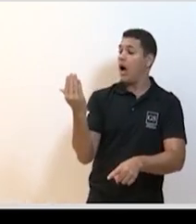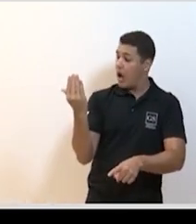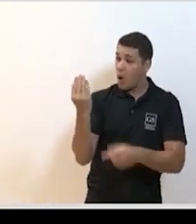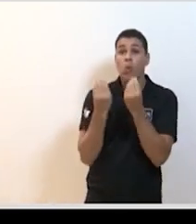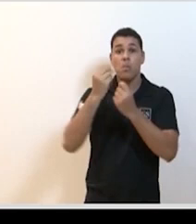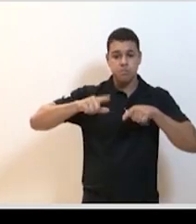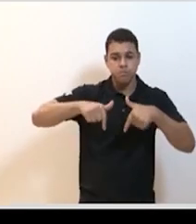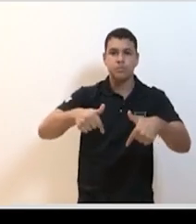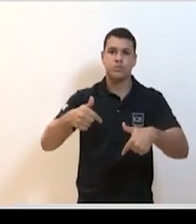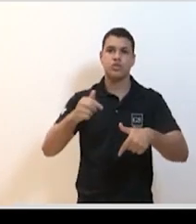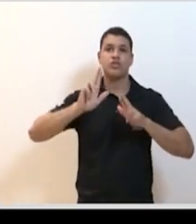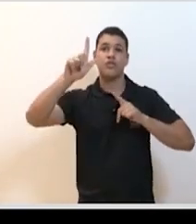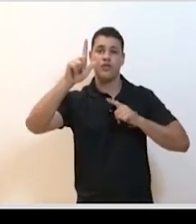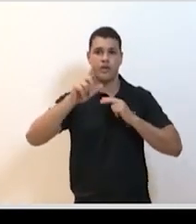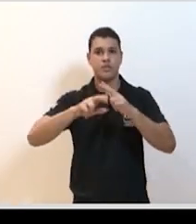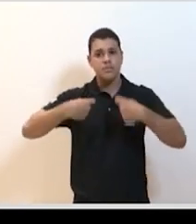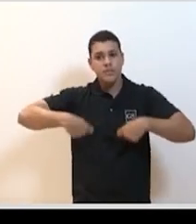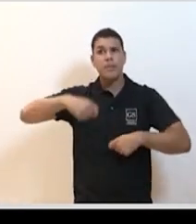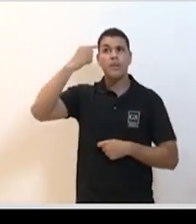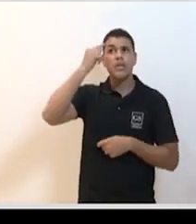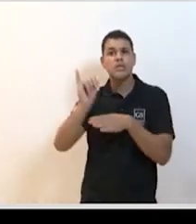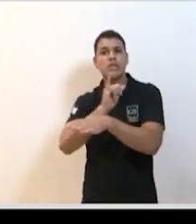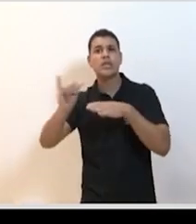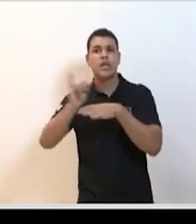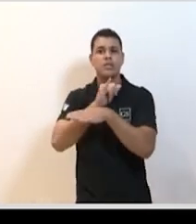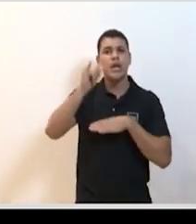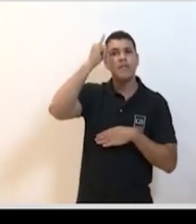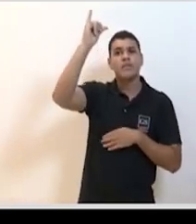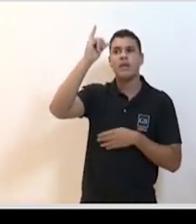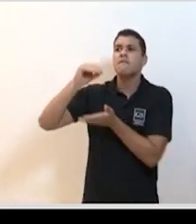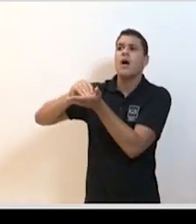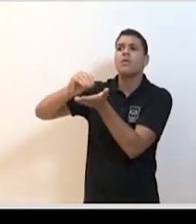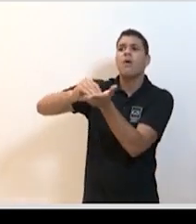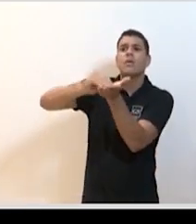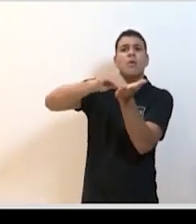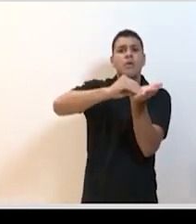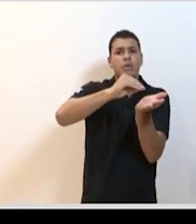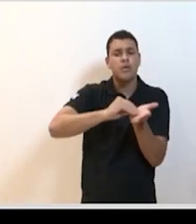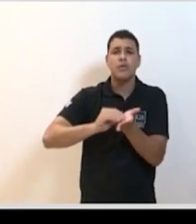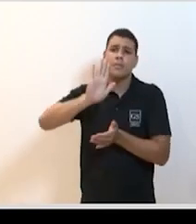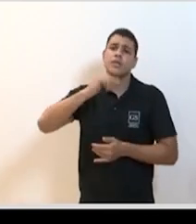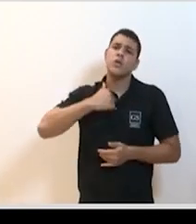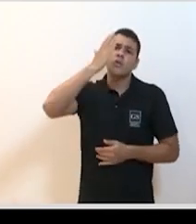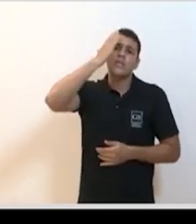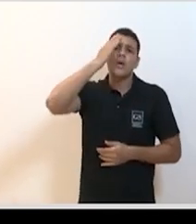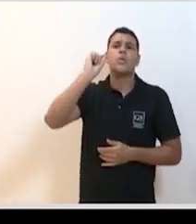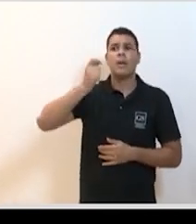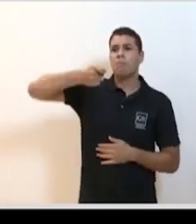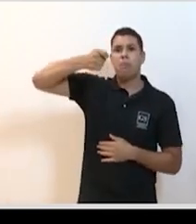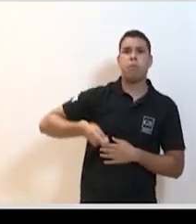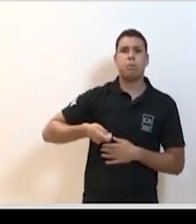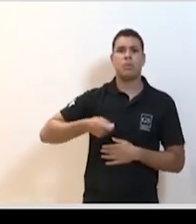impôs, é preciso pensar estratégias para que essa ferramenta, que é dura, sem dúvida nenhuma, seja suavizada